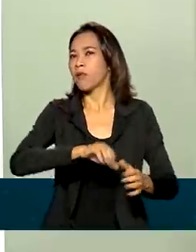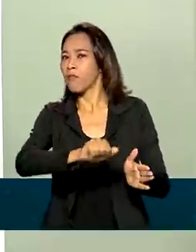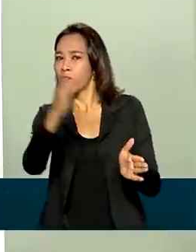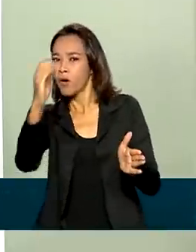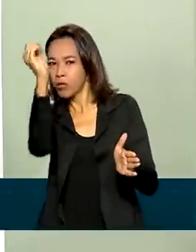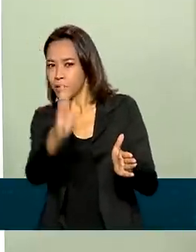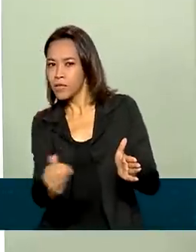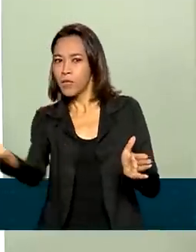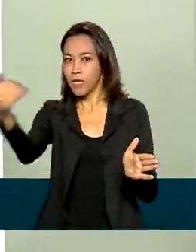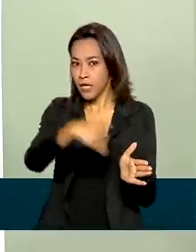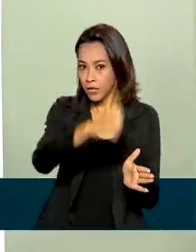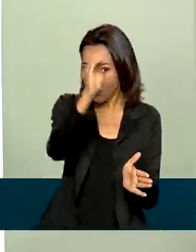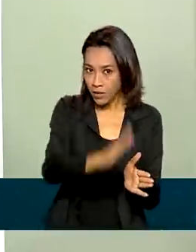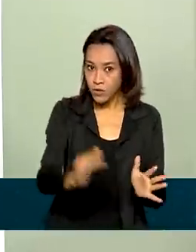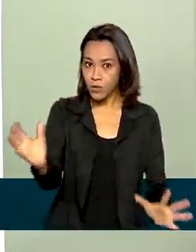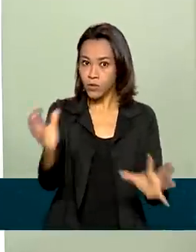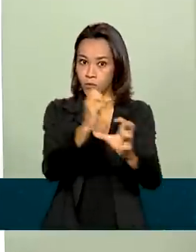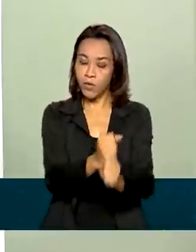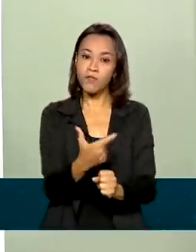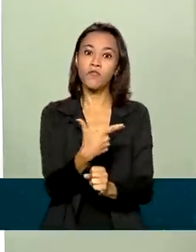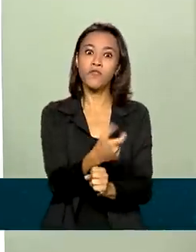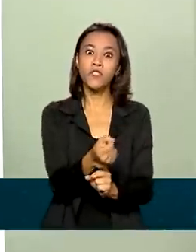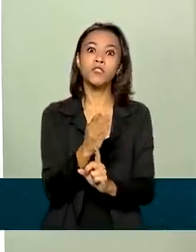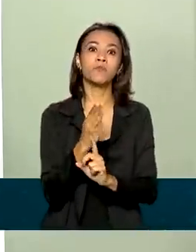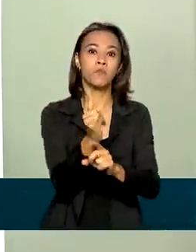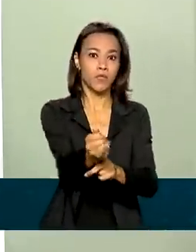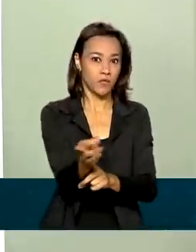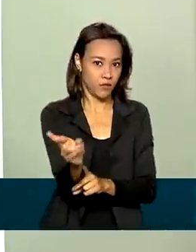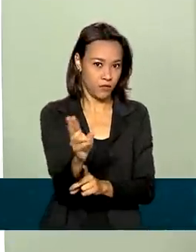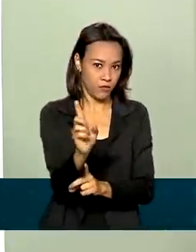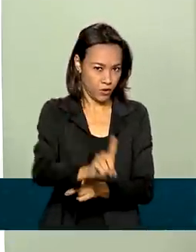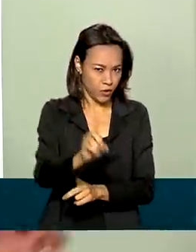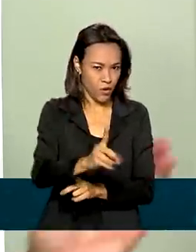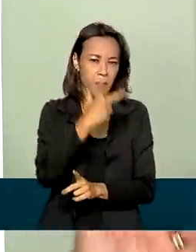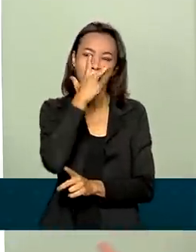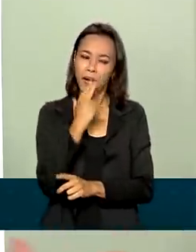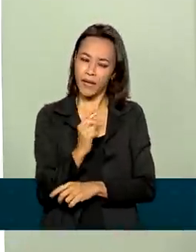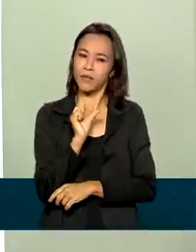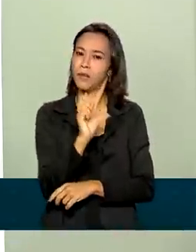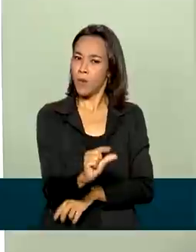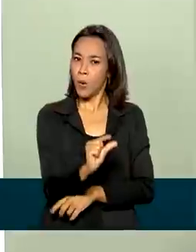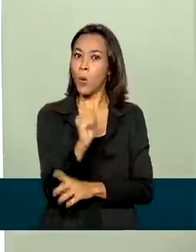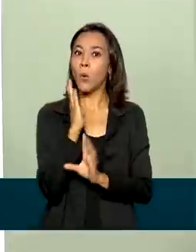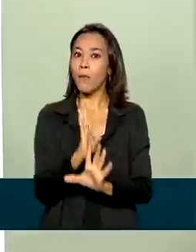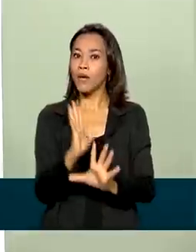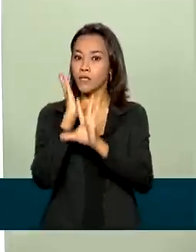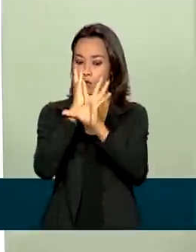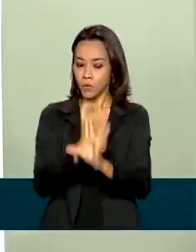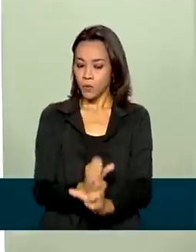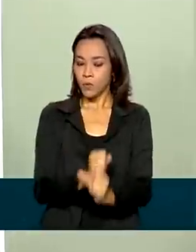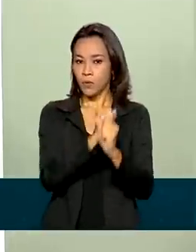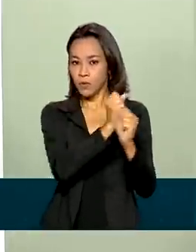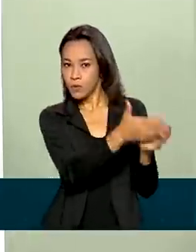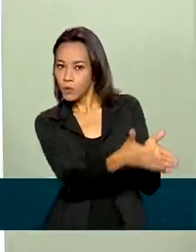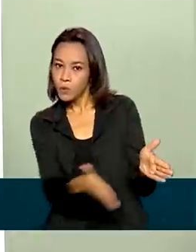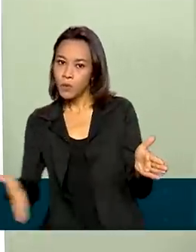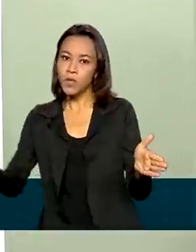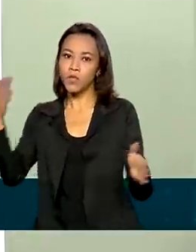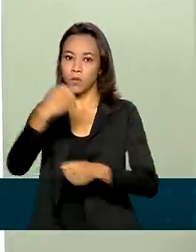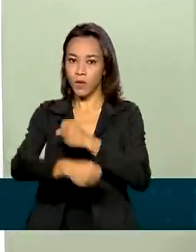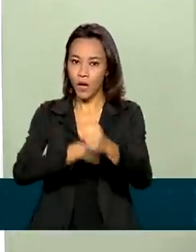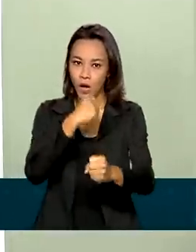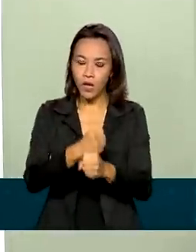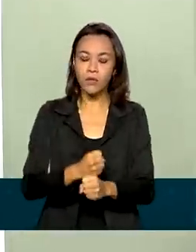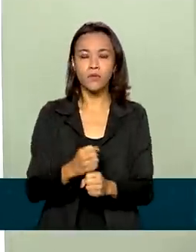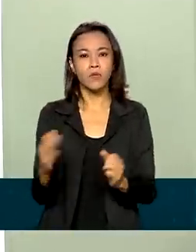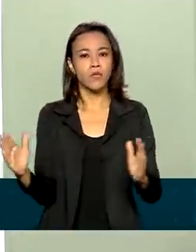nesse mesmo período, a 20 bilhões de dólares. Pode parecer pouco, mas no acumulado do ano, o superávit já está em torno de